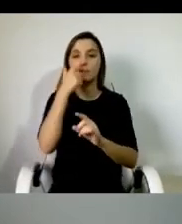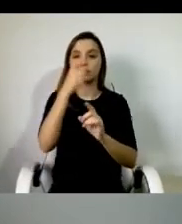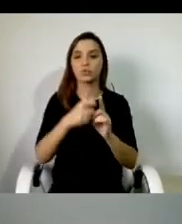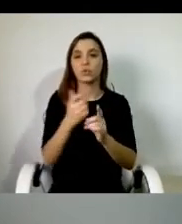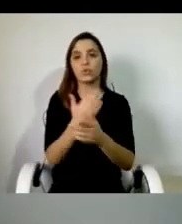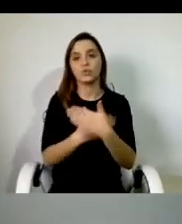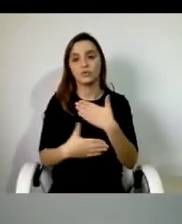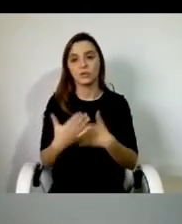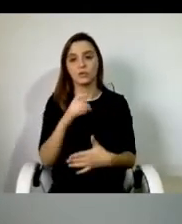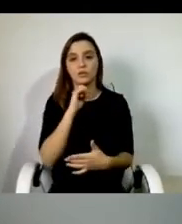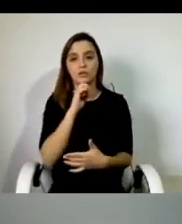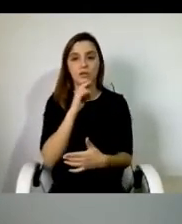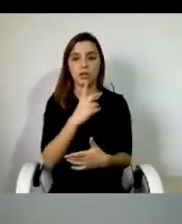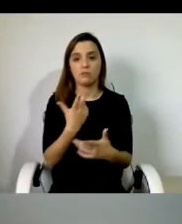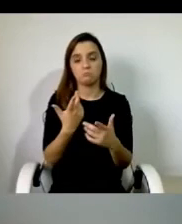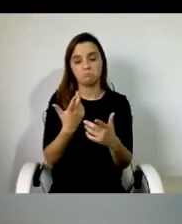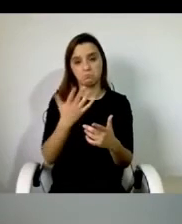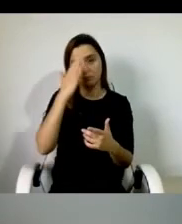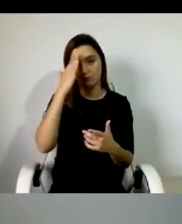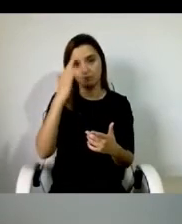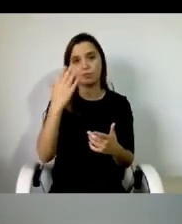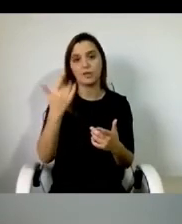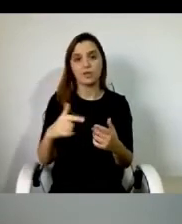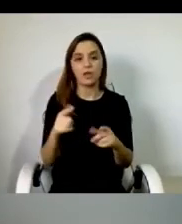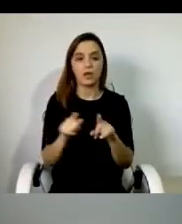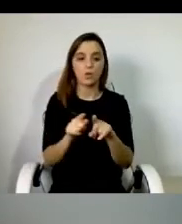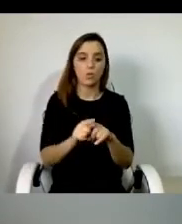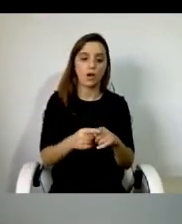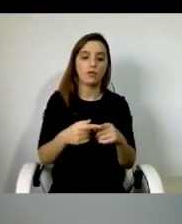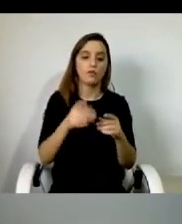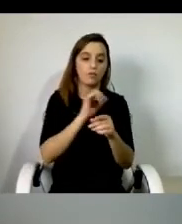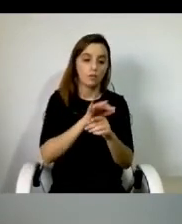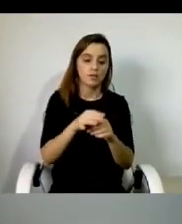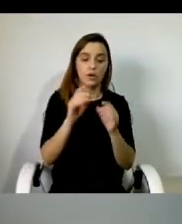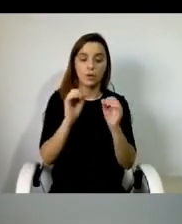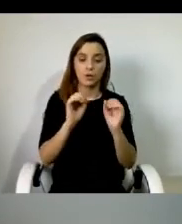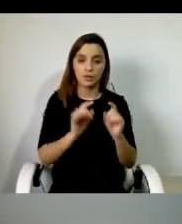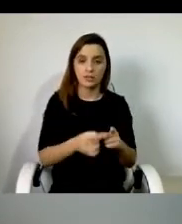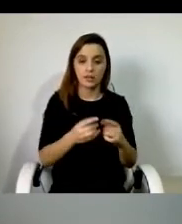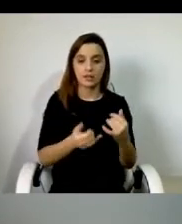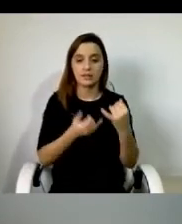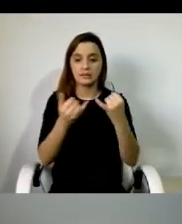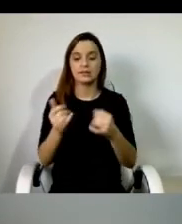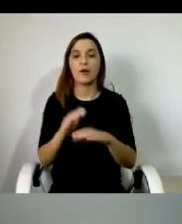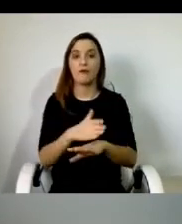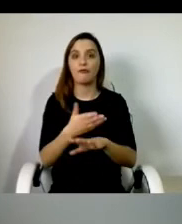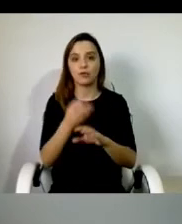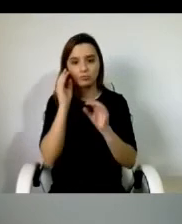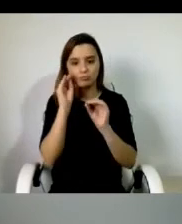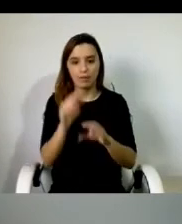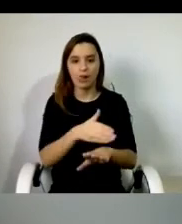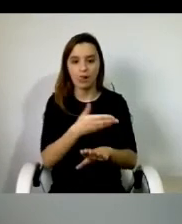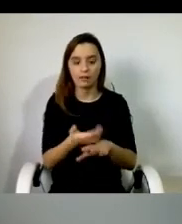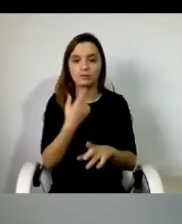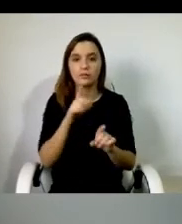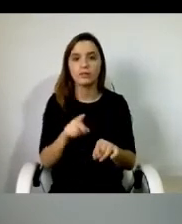trabalhar, portanto, há um reforço daquela formação inicial, e estamos neste momento também a fazer